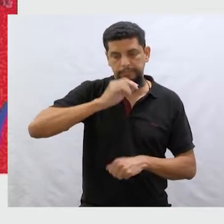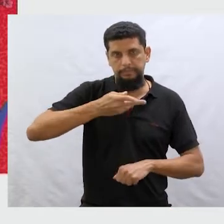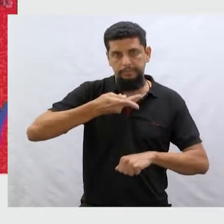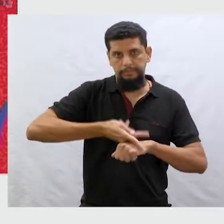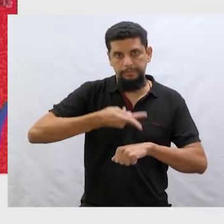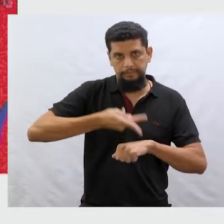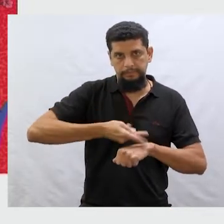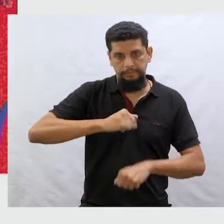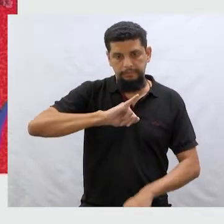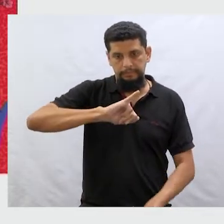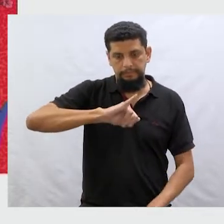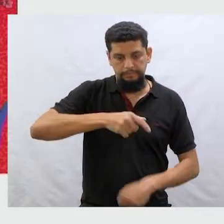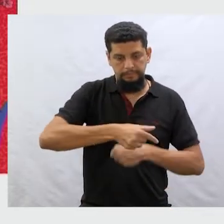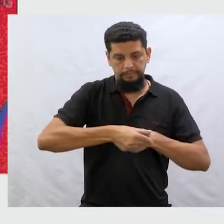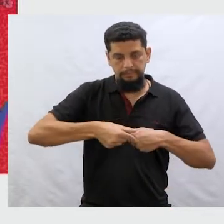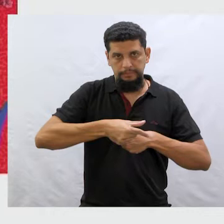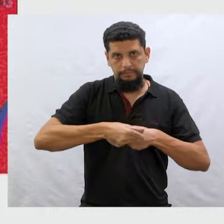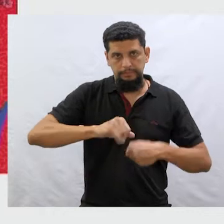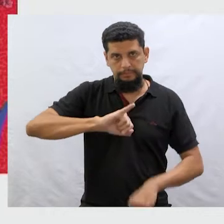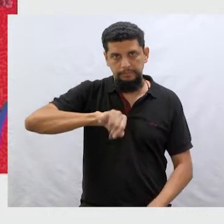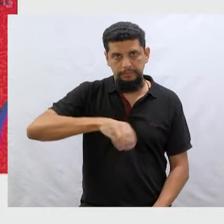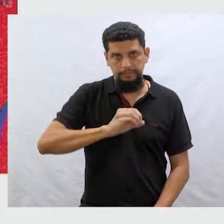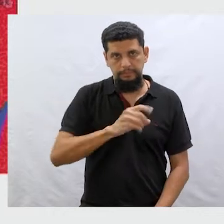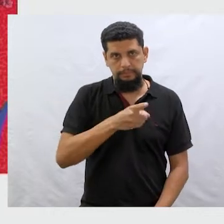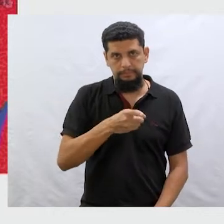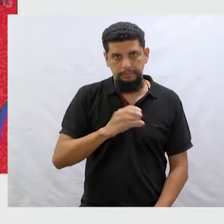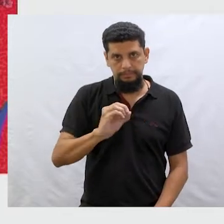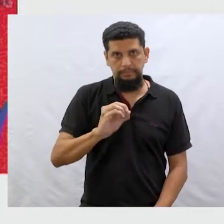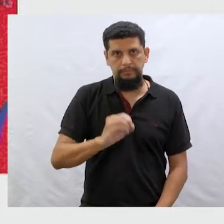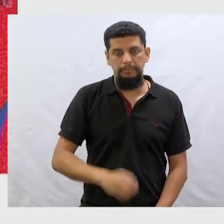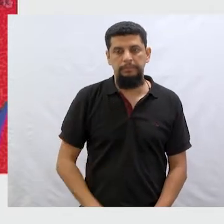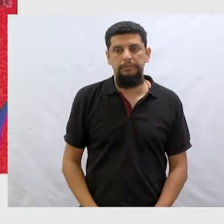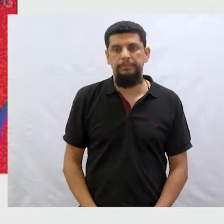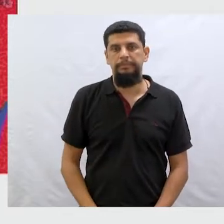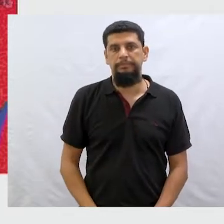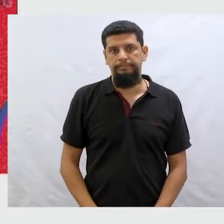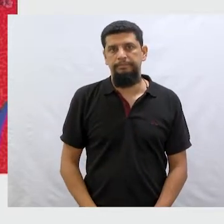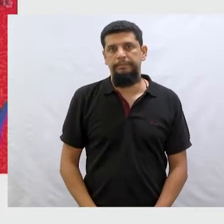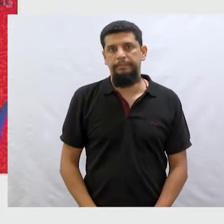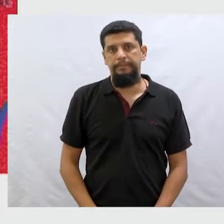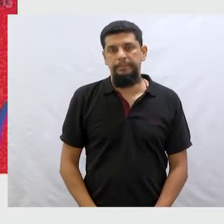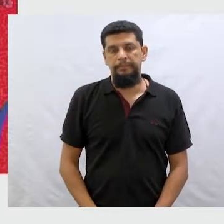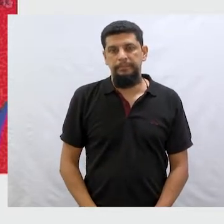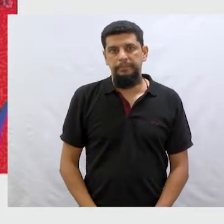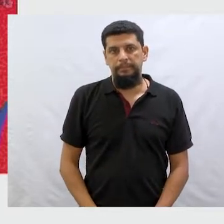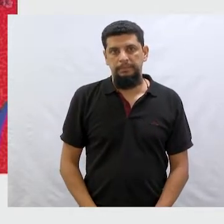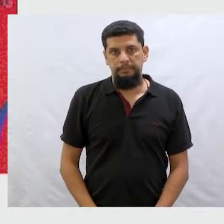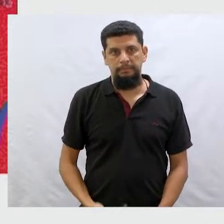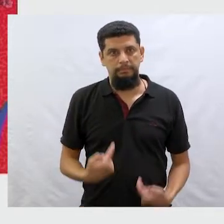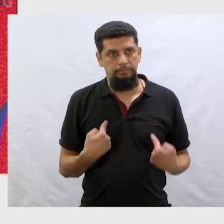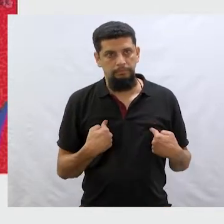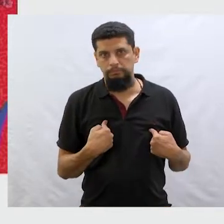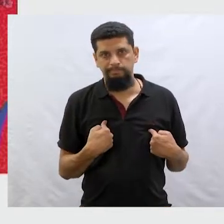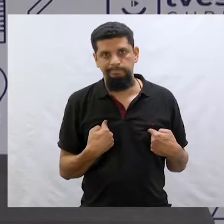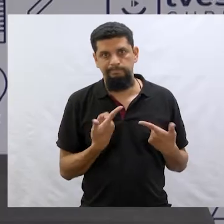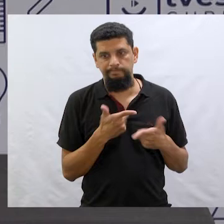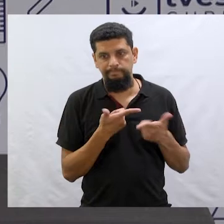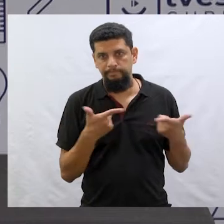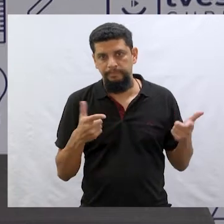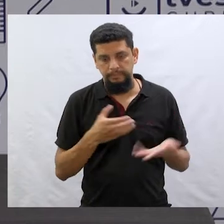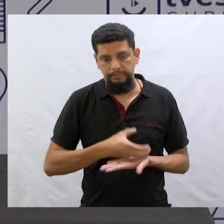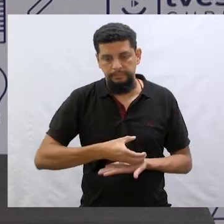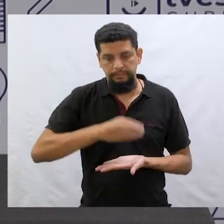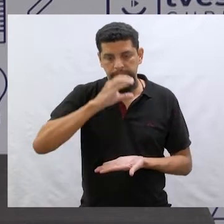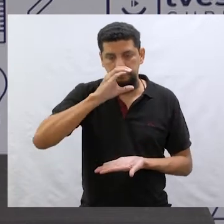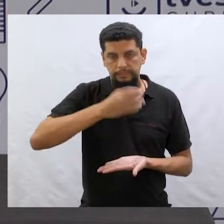de João Carlos Marino. Ali, Uma Aventura da Turma do Gordo. Eu não tenho este